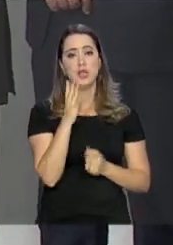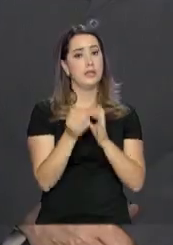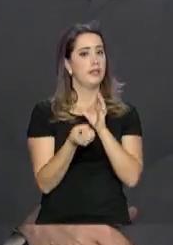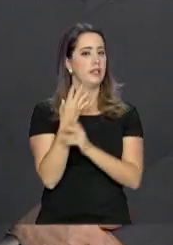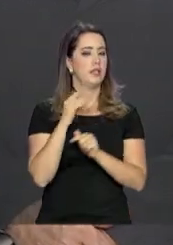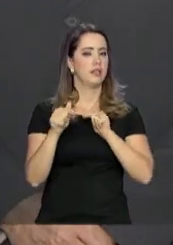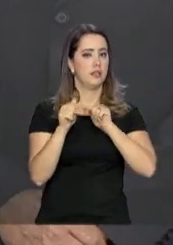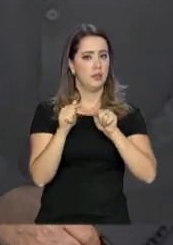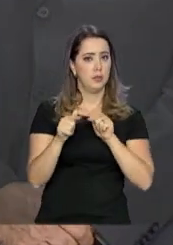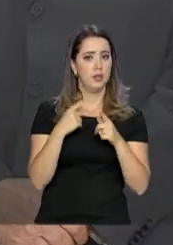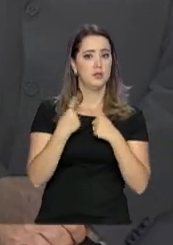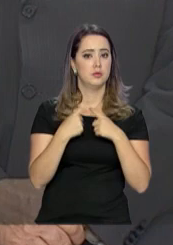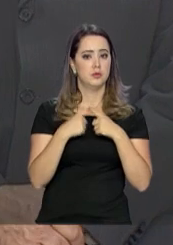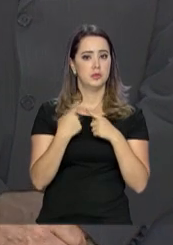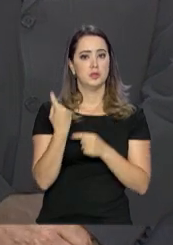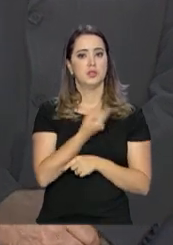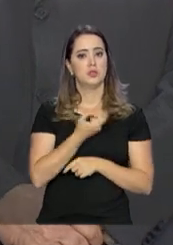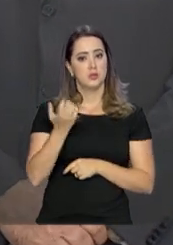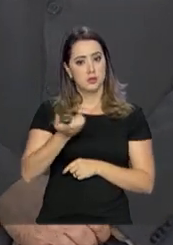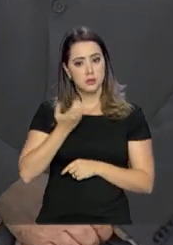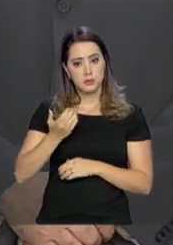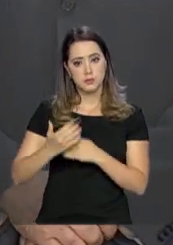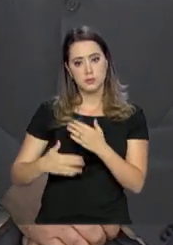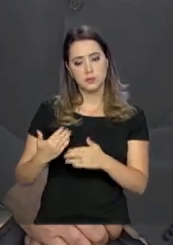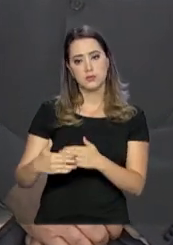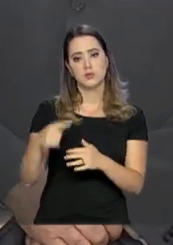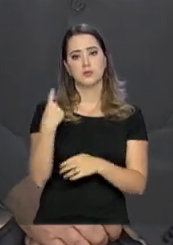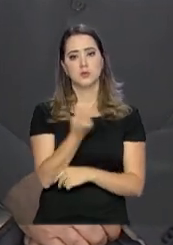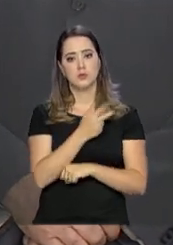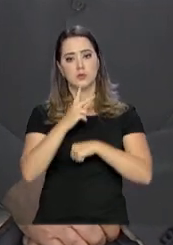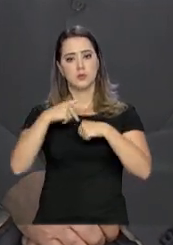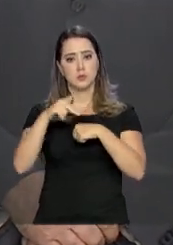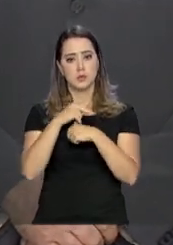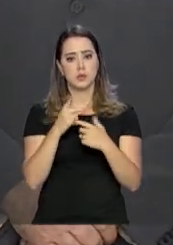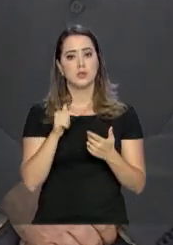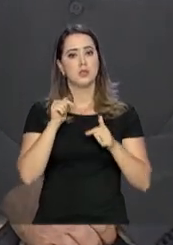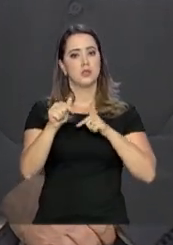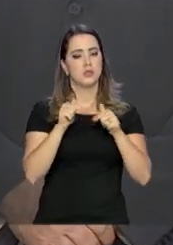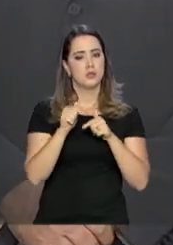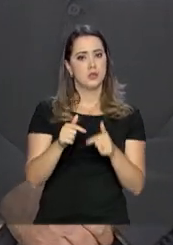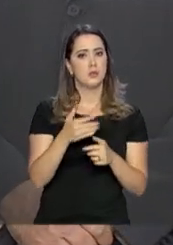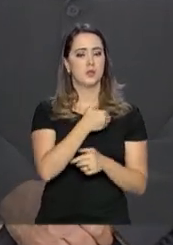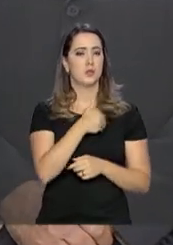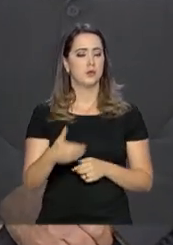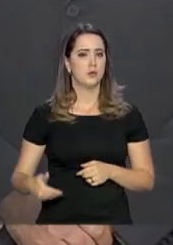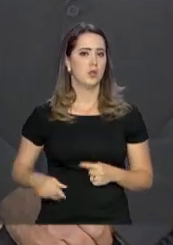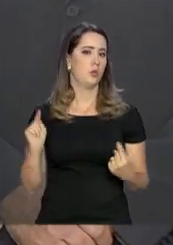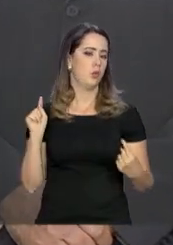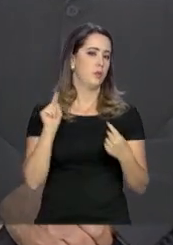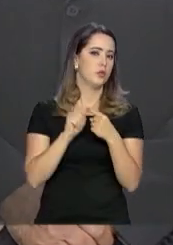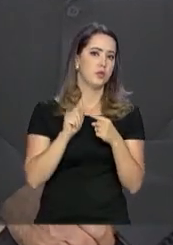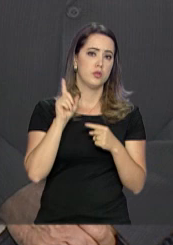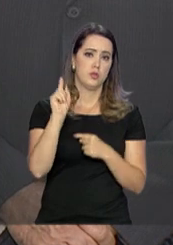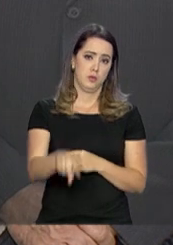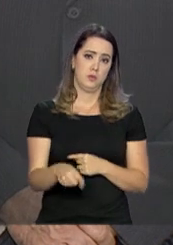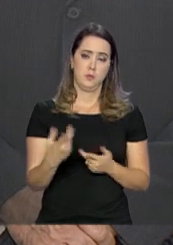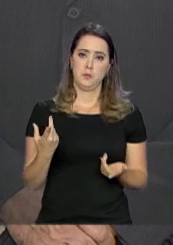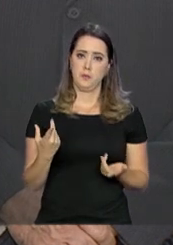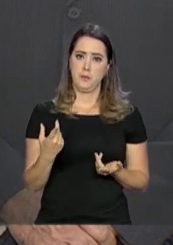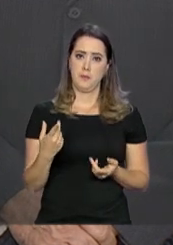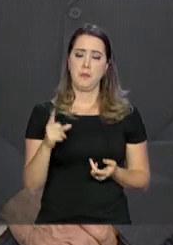empregos, que é o que mais nós queremos no nosso país. Esses atos governamentais visam precisamente a um